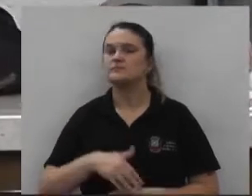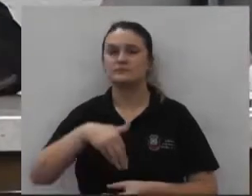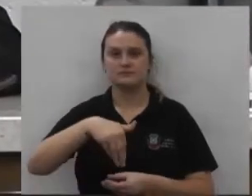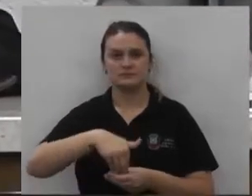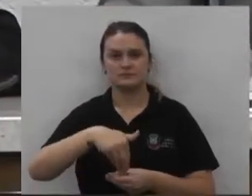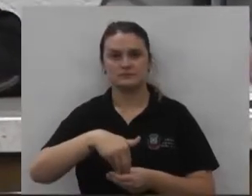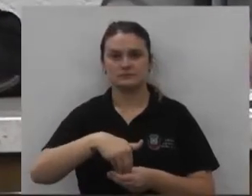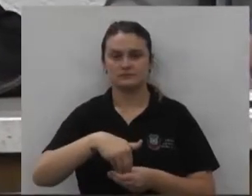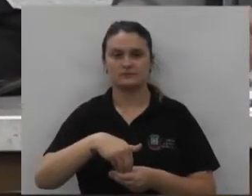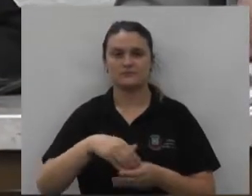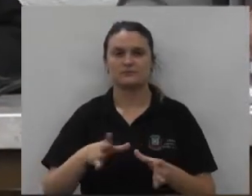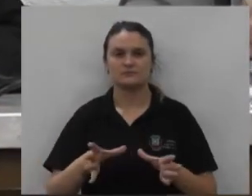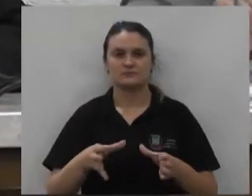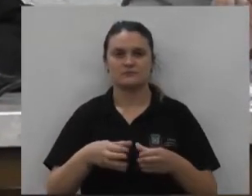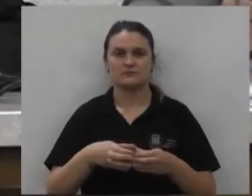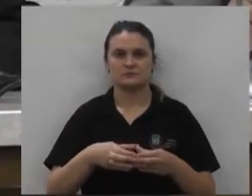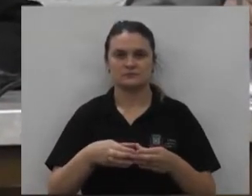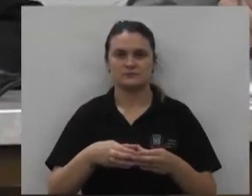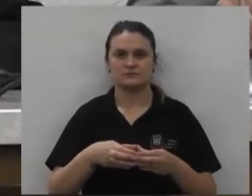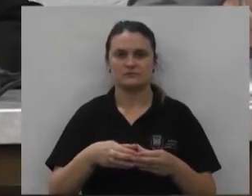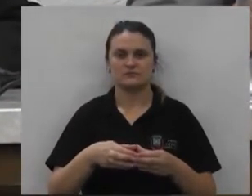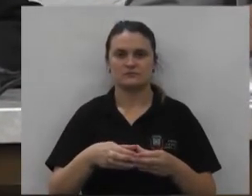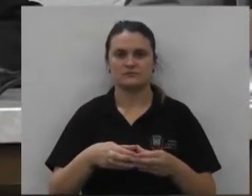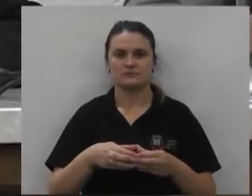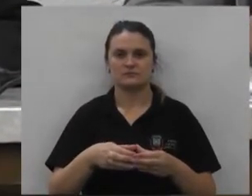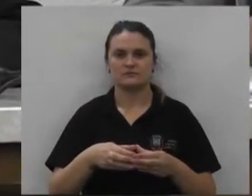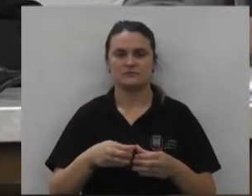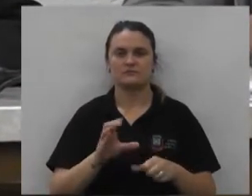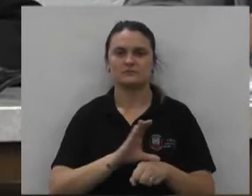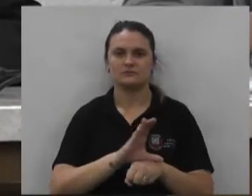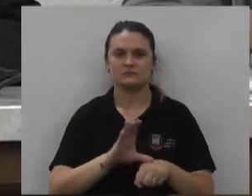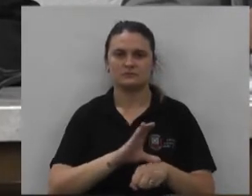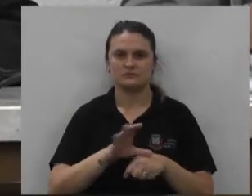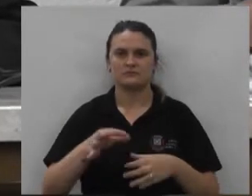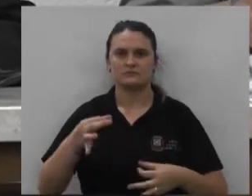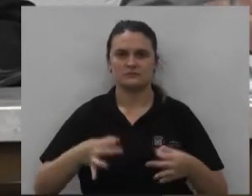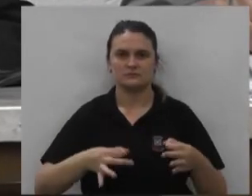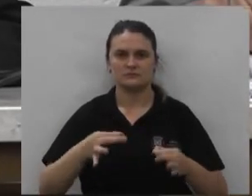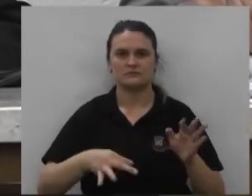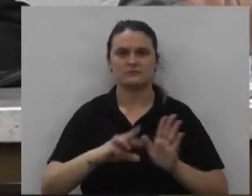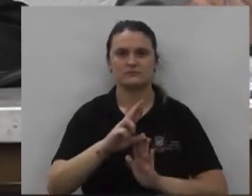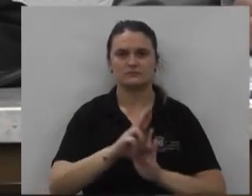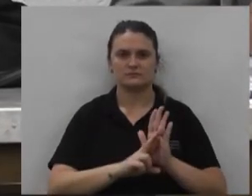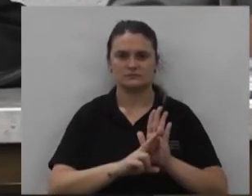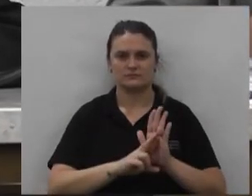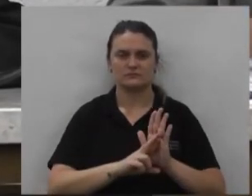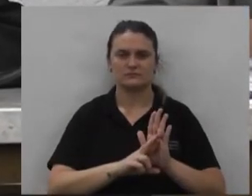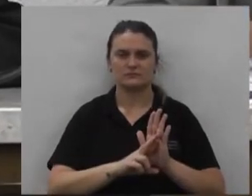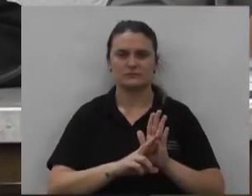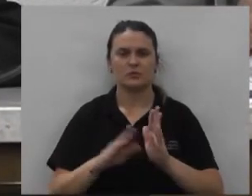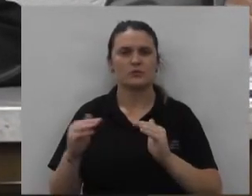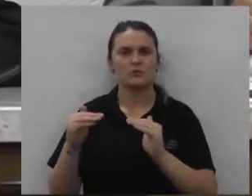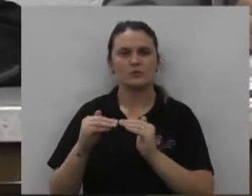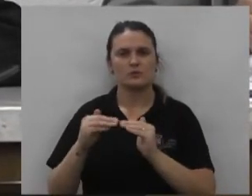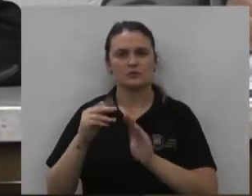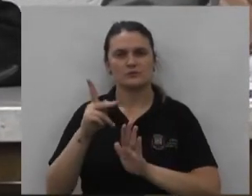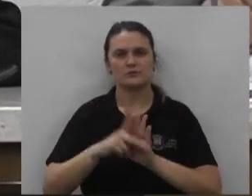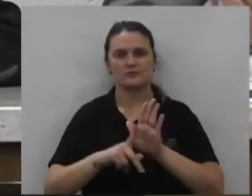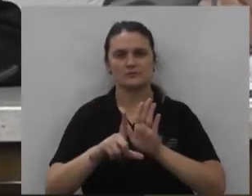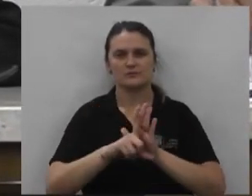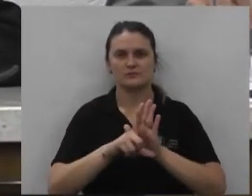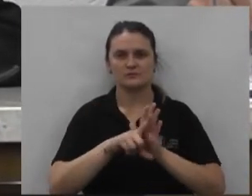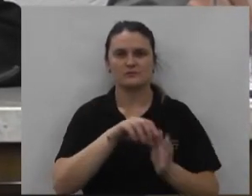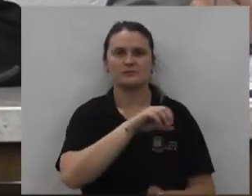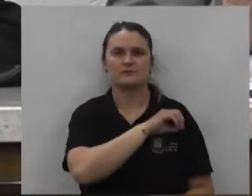votação do parecer fundamentado da comissão de constituição justiça e redação final favorável ao